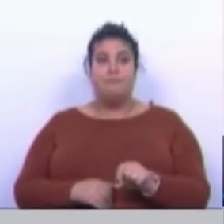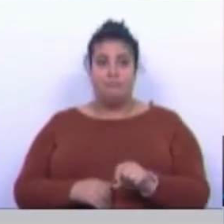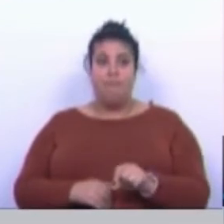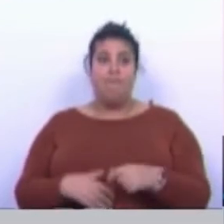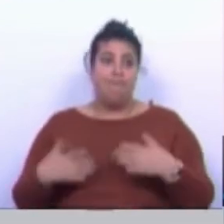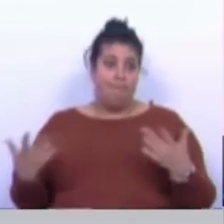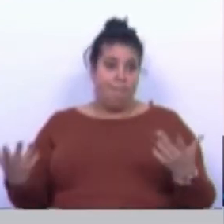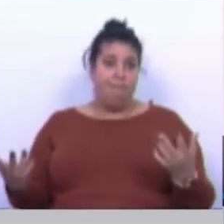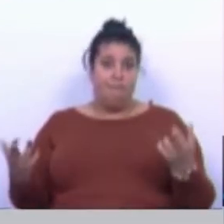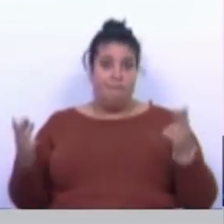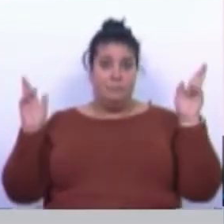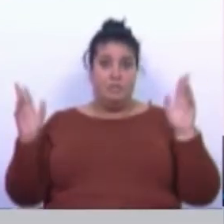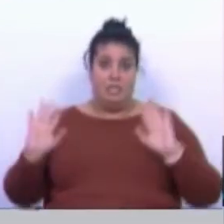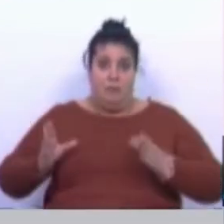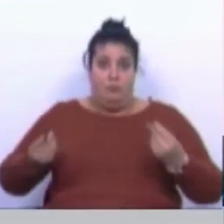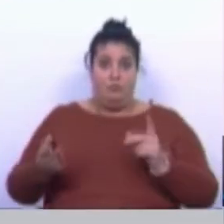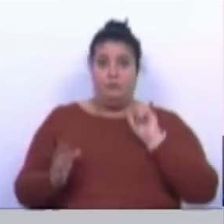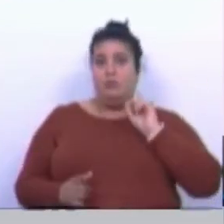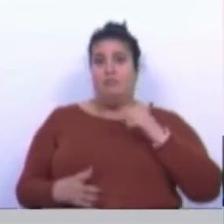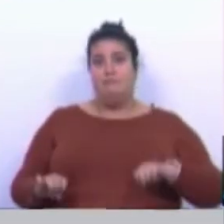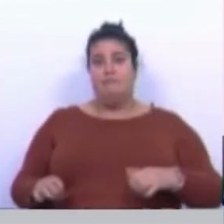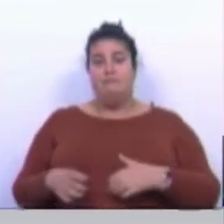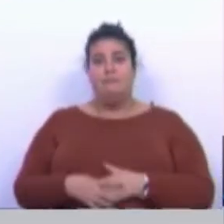como, aliás, é esperado e é necessário.